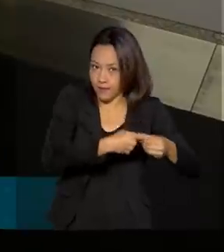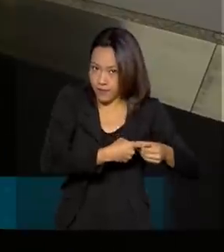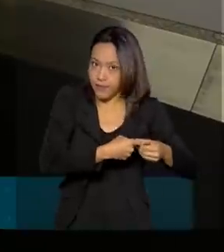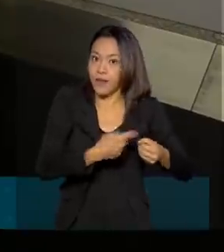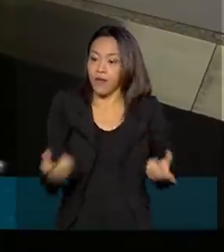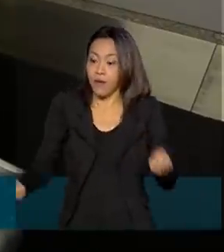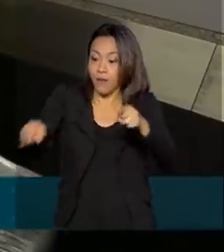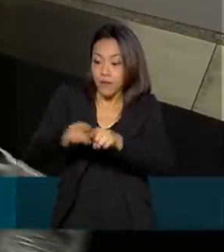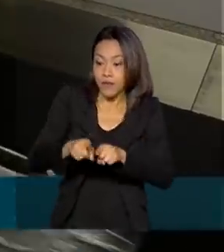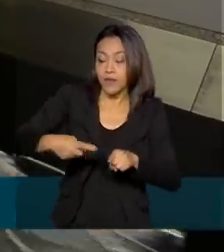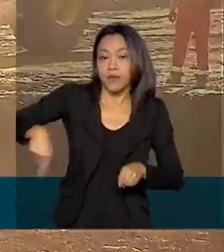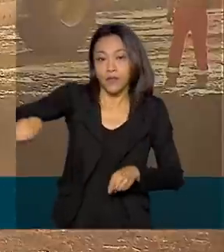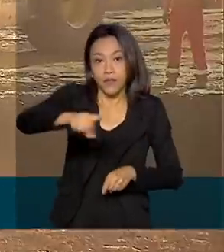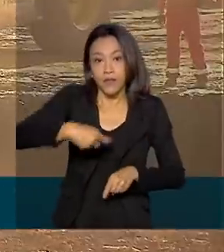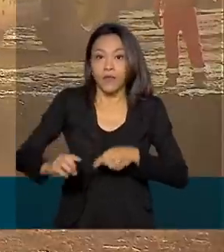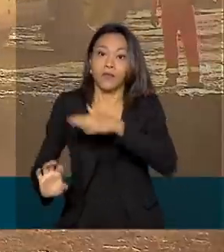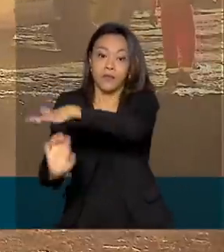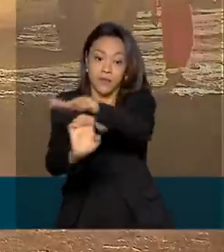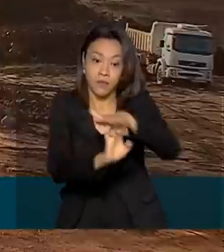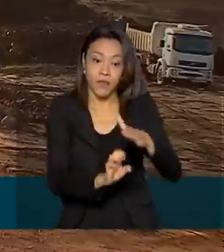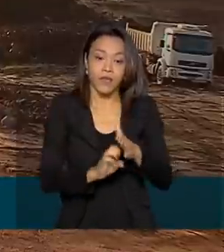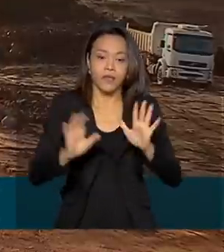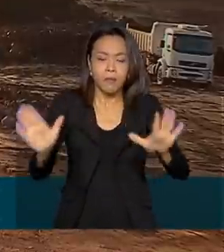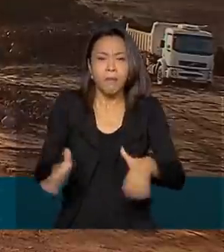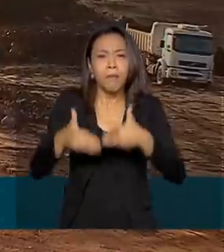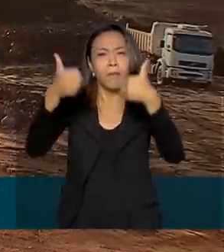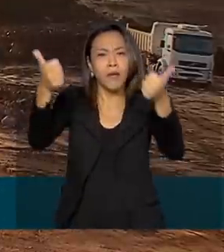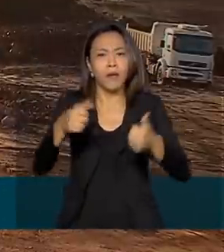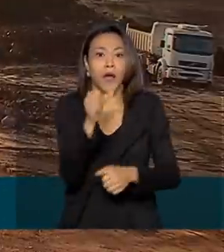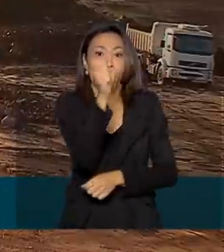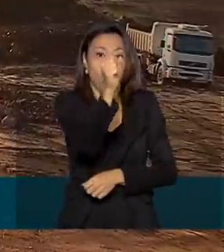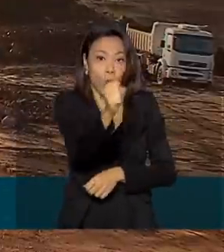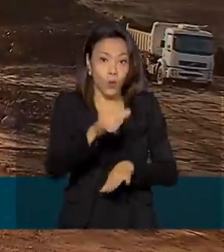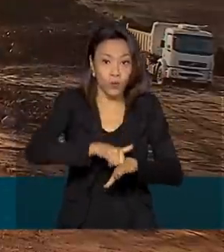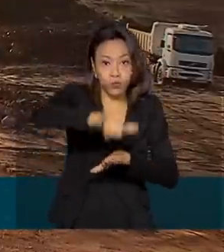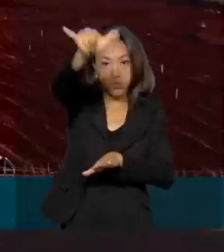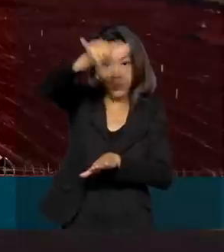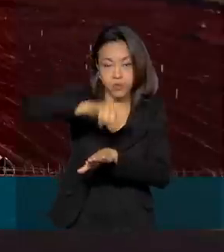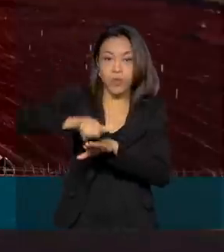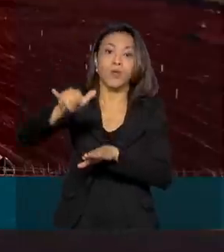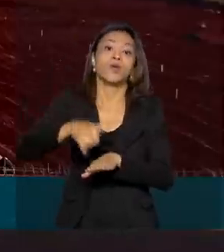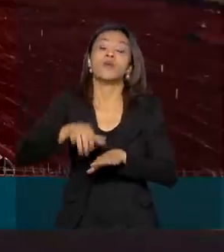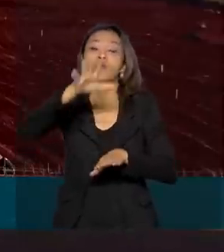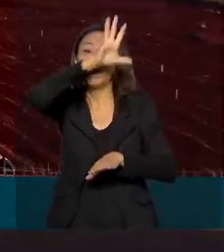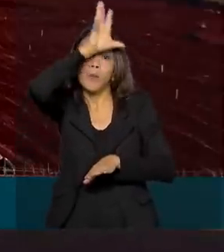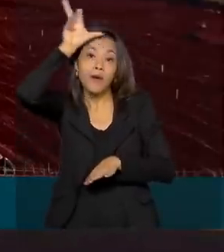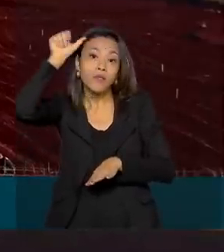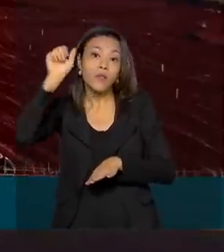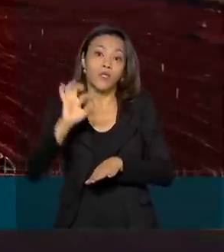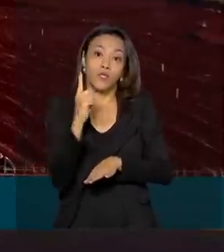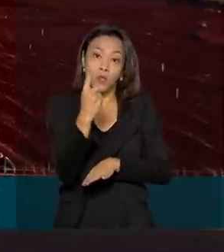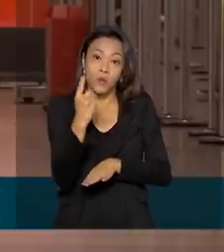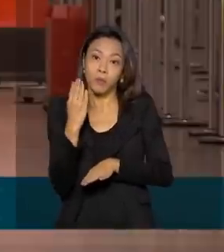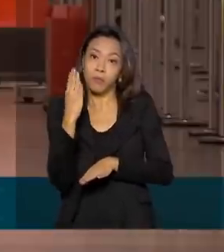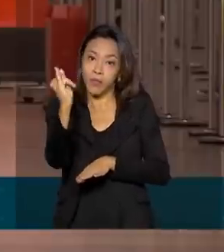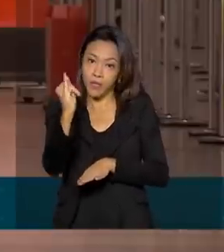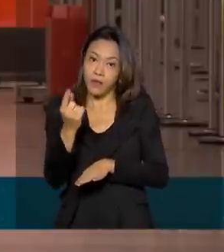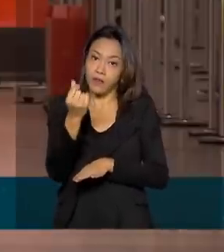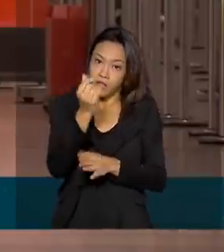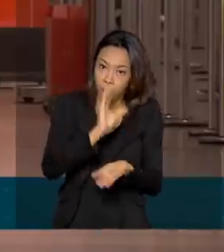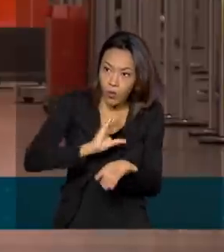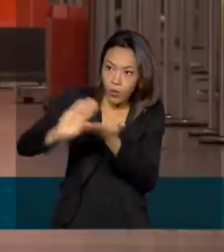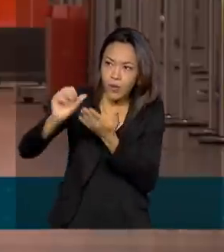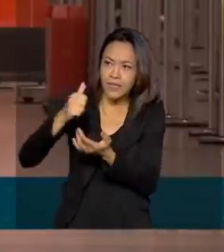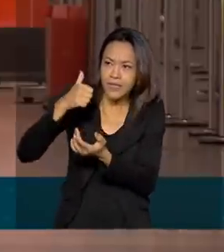público-privada pretende qualificar oito aeroportos do Amazonas e um bilhão de reais serão repassados a outros